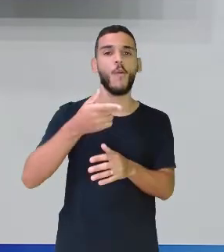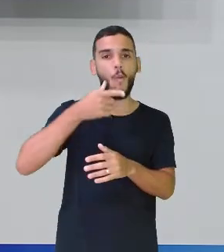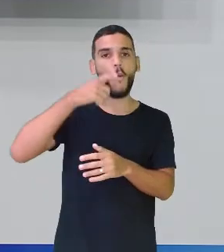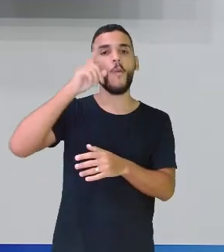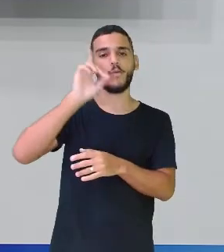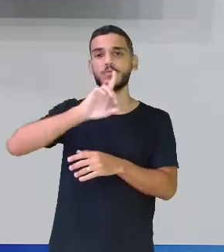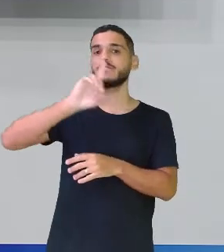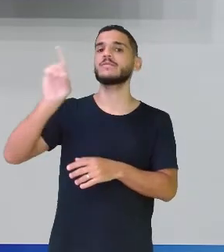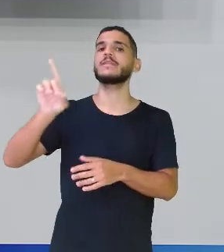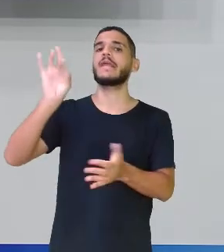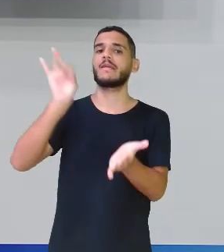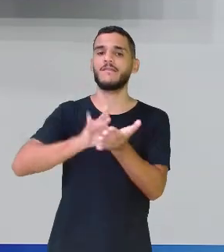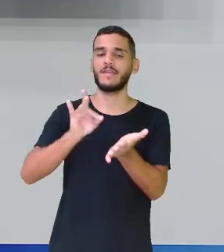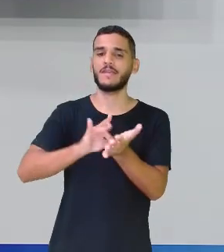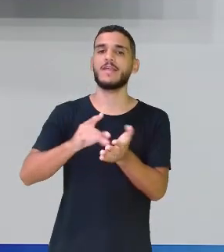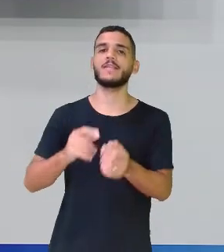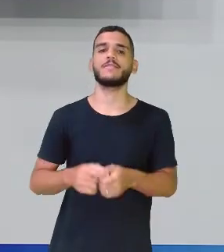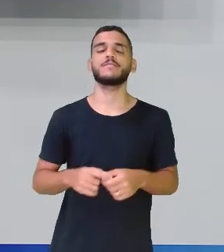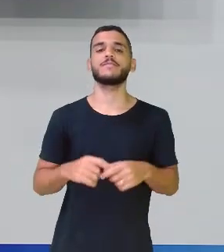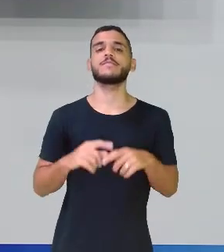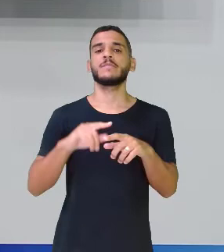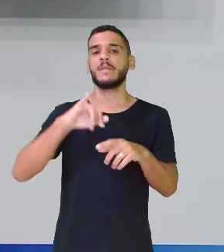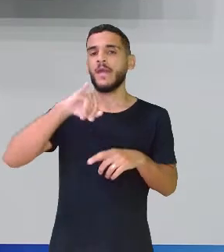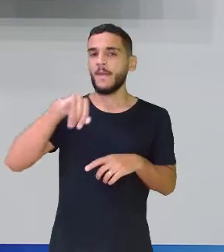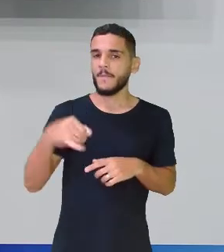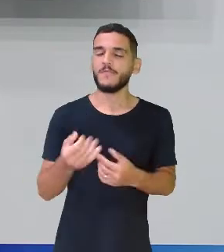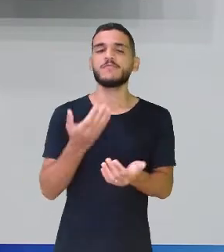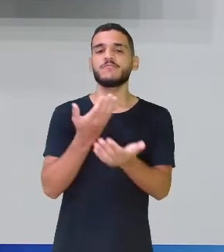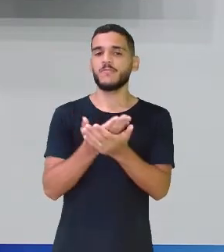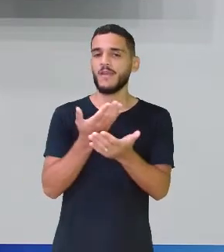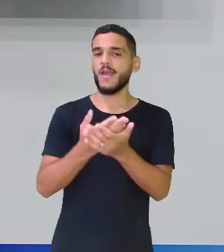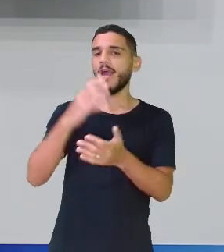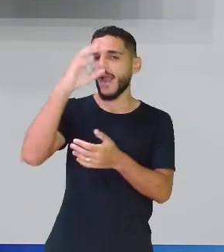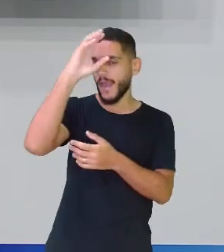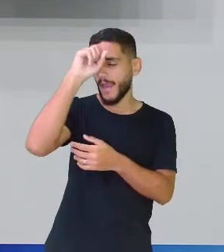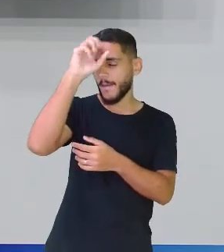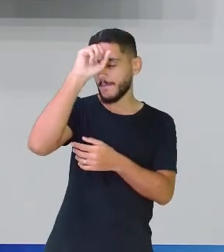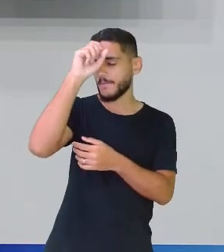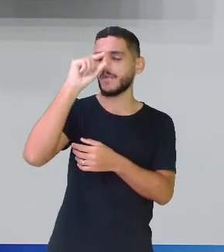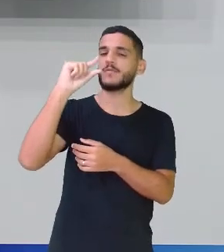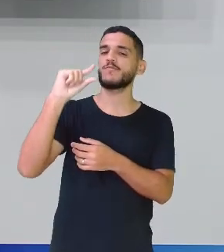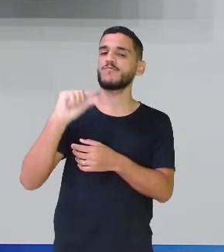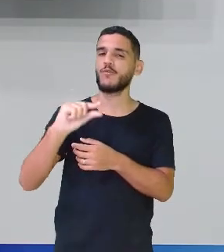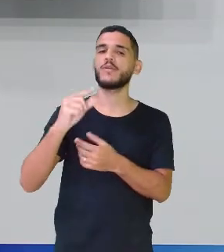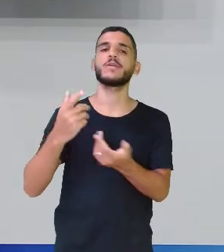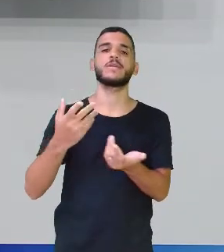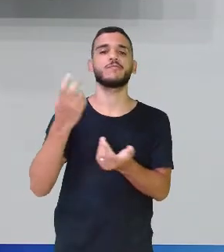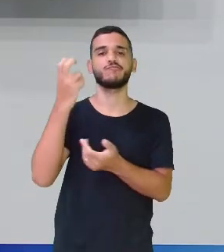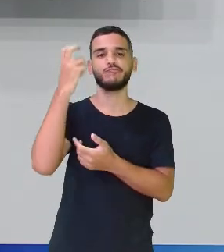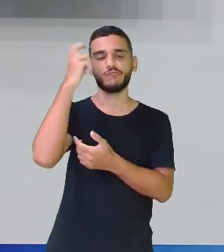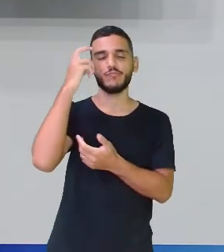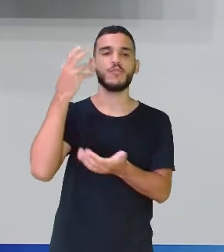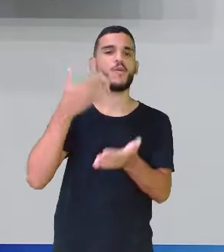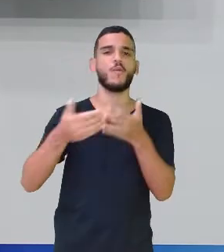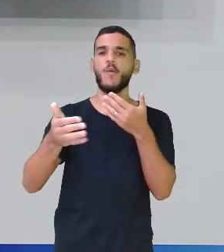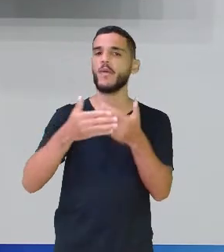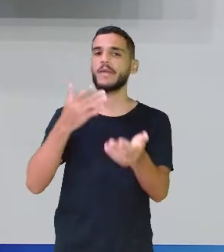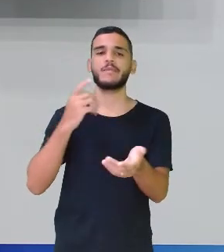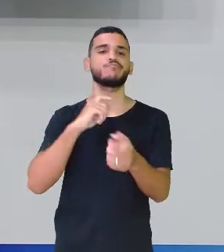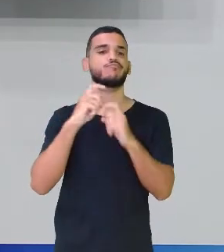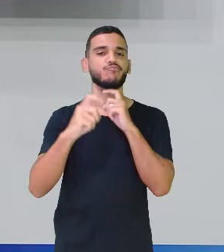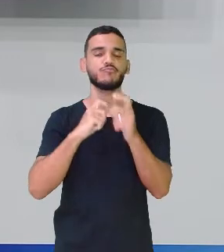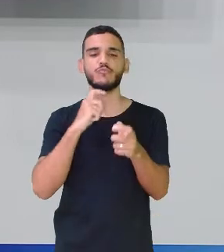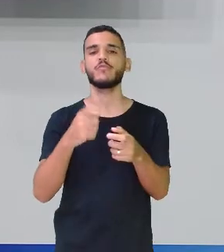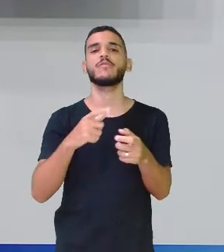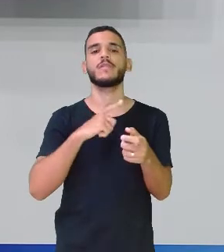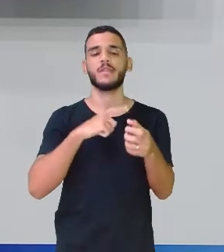o dia do folclore? Então, aproveita essa aula, aprende um pouco mais sobre a nossa cultura. E qualquer dúvida, olha, o